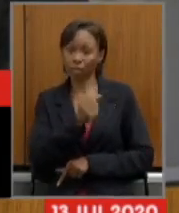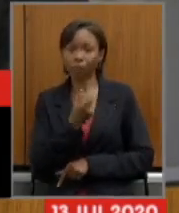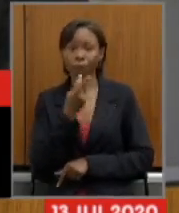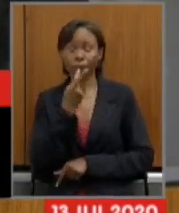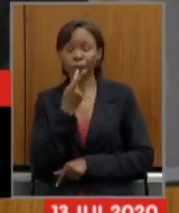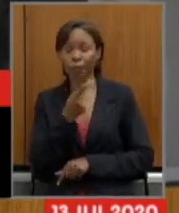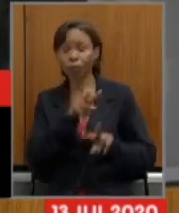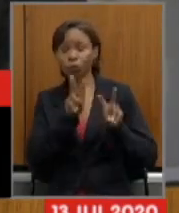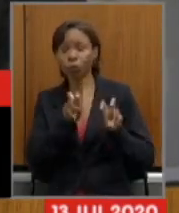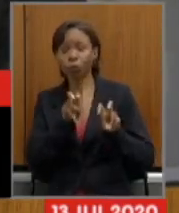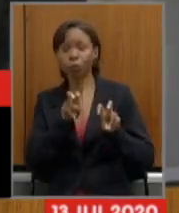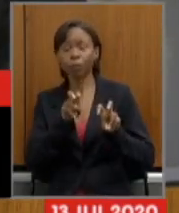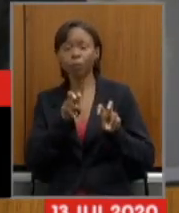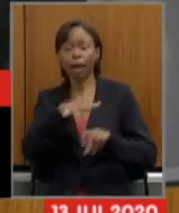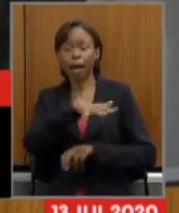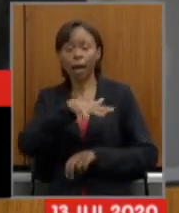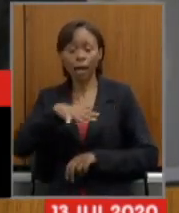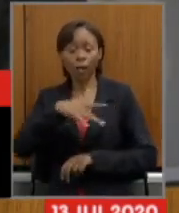deputado